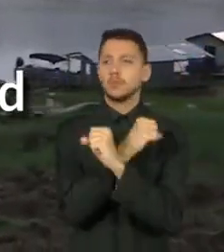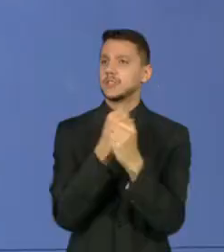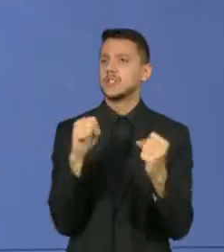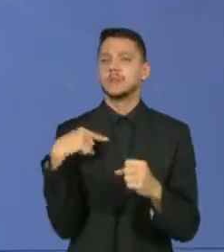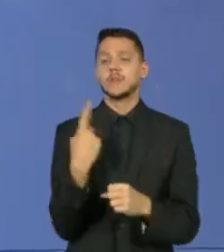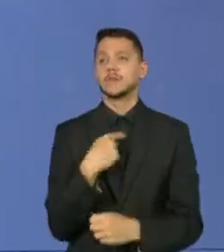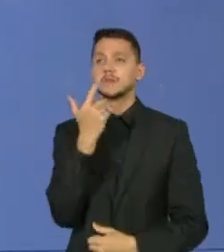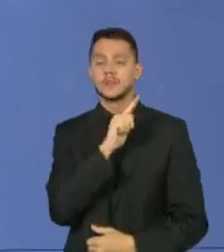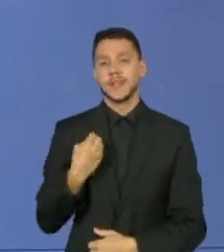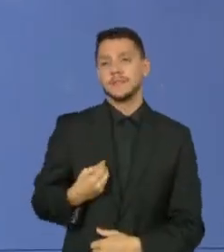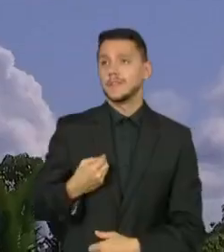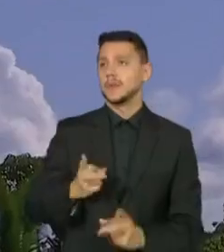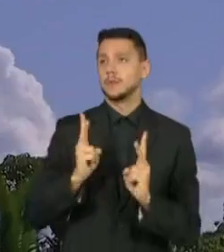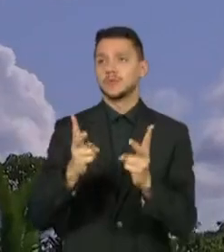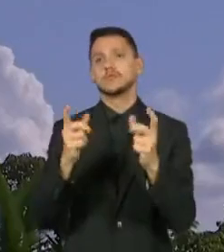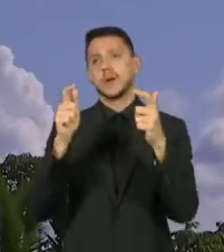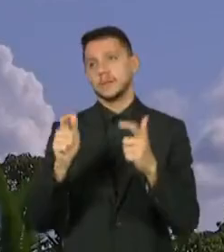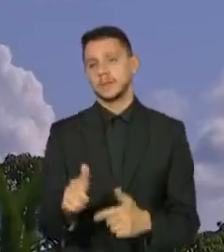retorno.